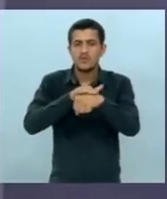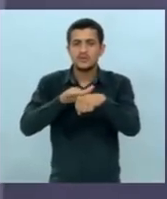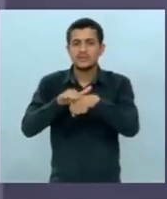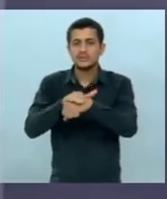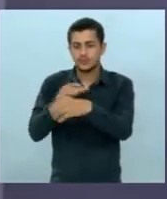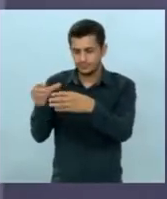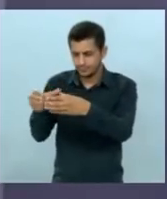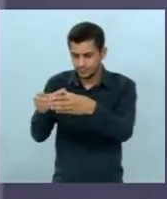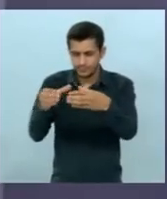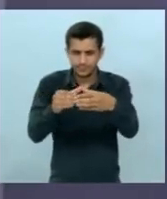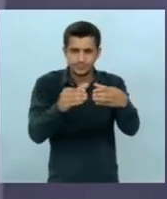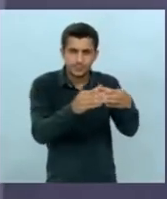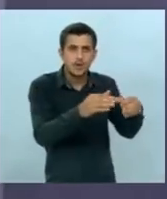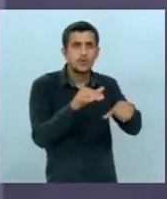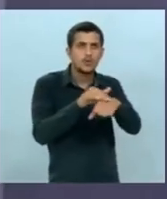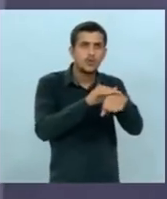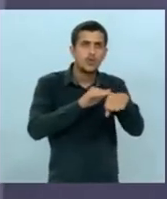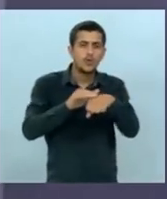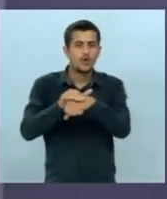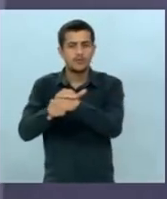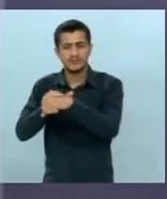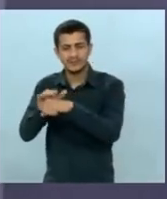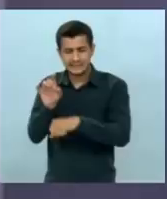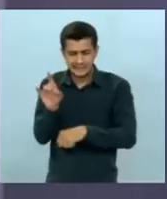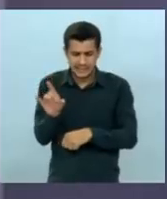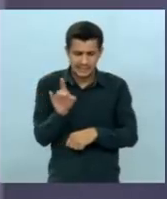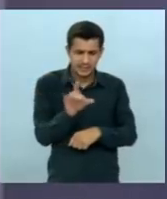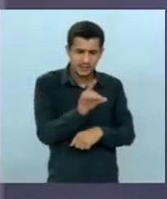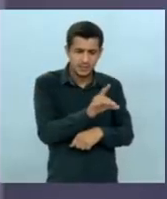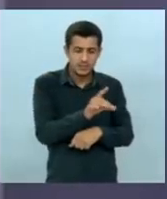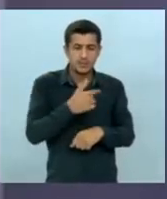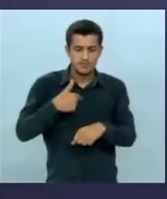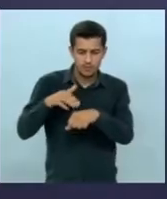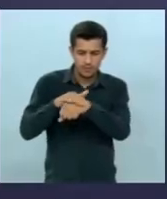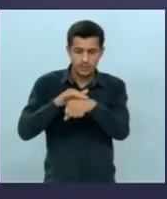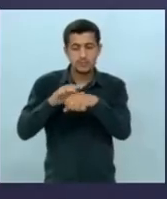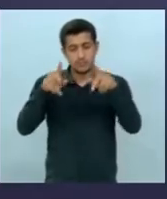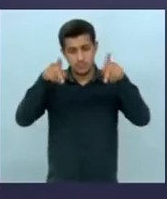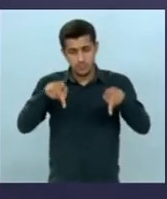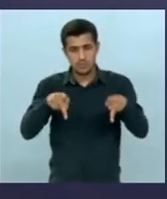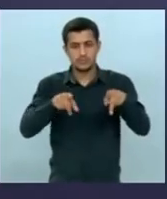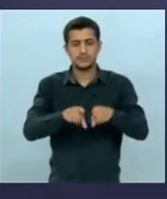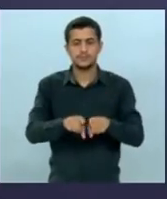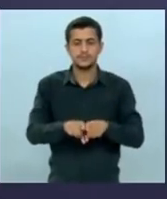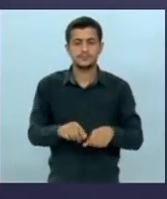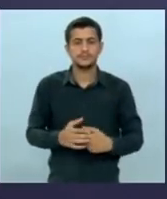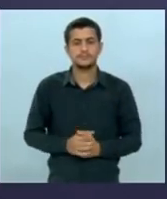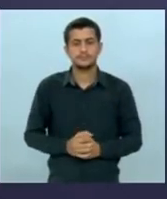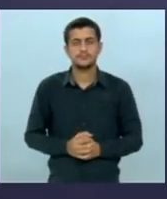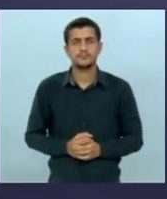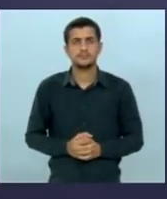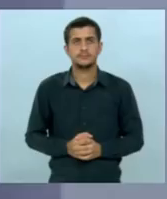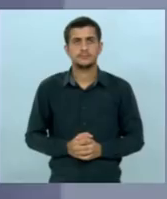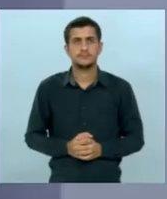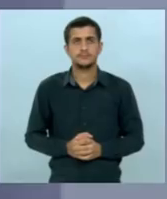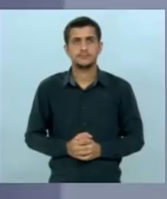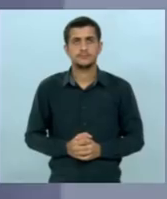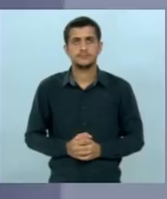todo o segmento da sociedade e com todo o segmento do serviço público. Um minuto para a réplica.